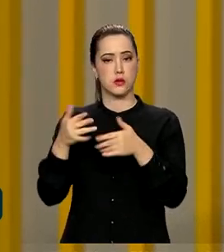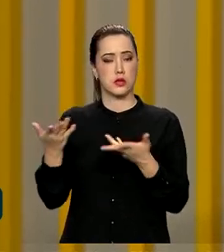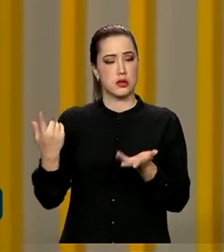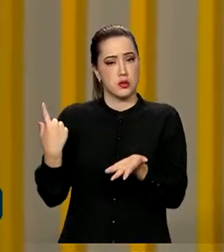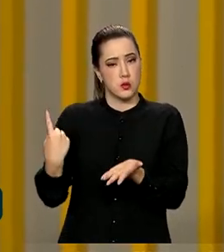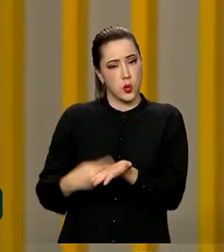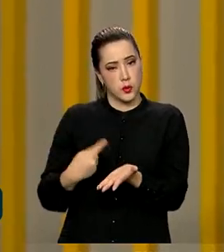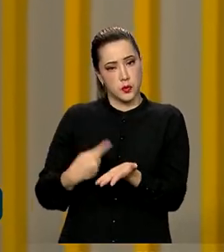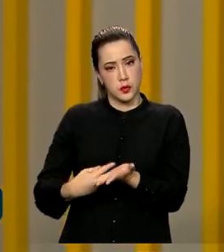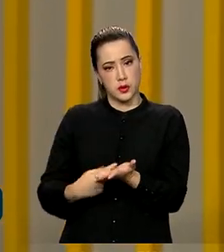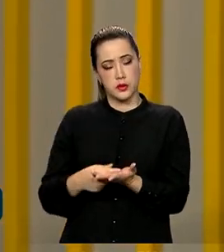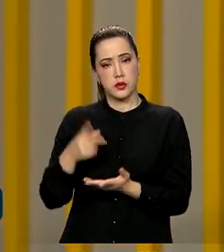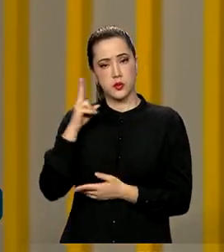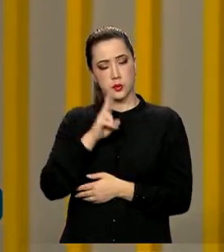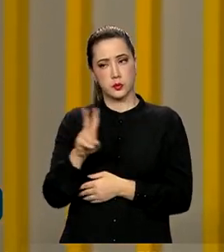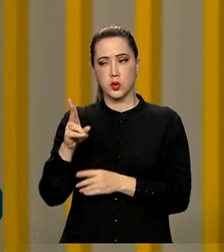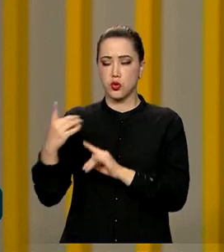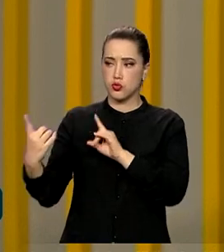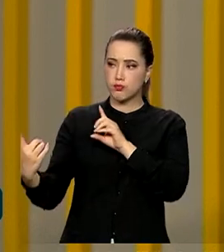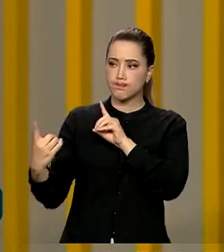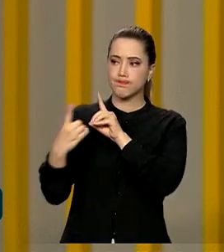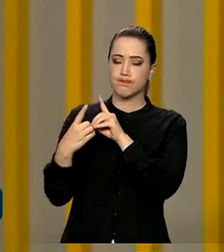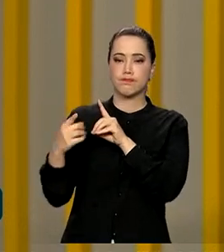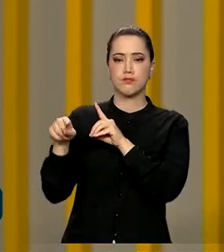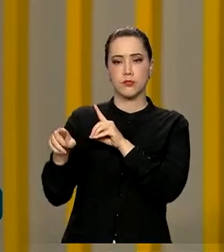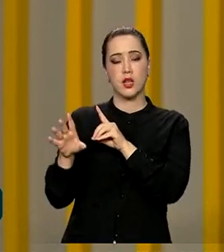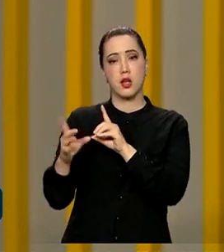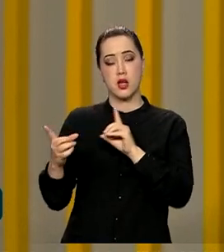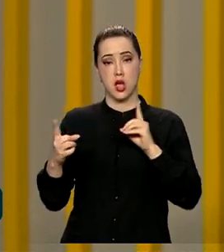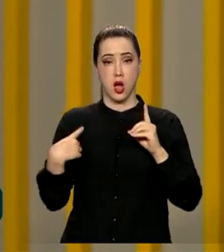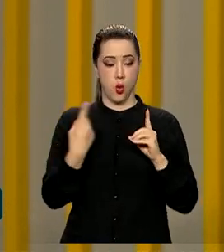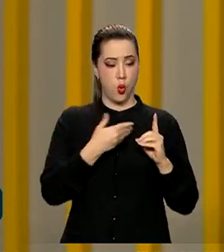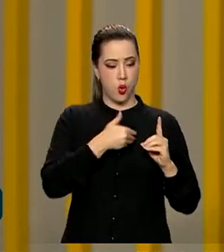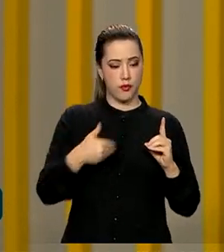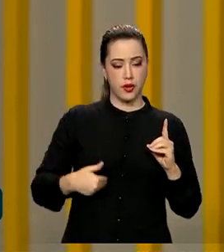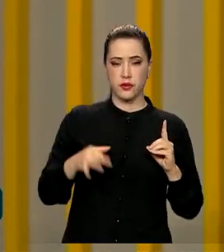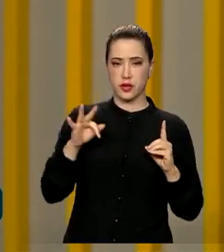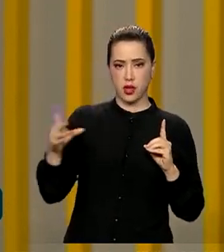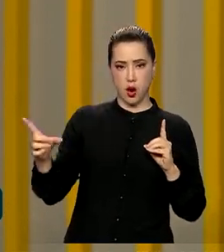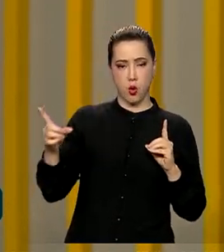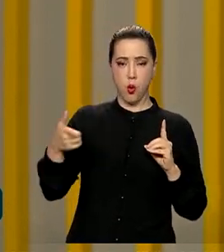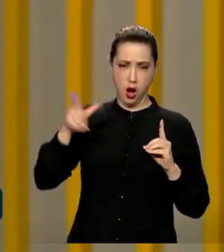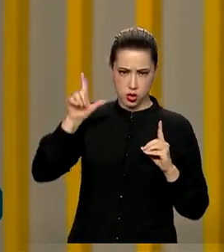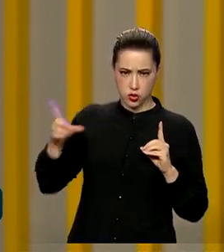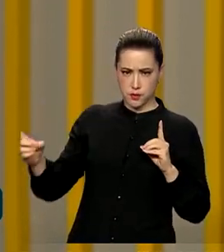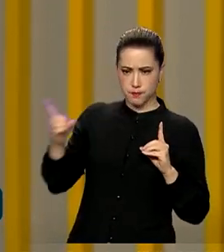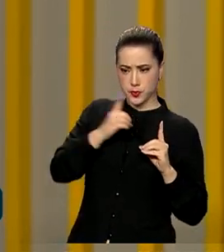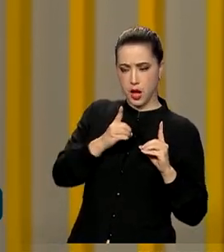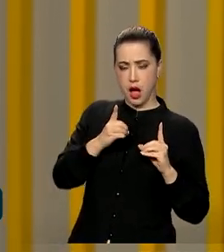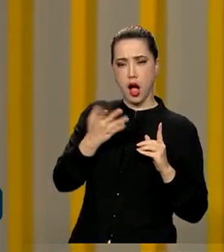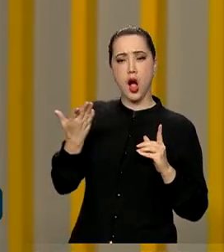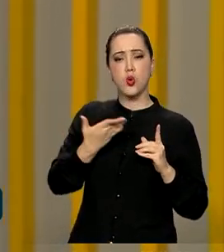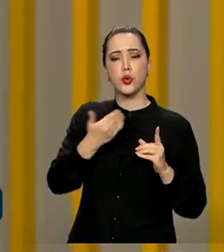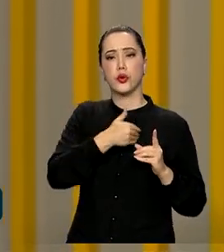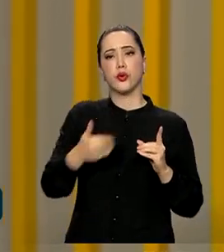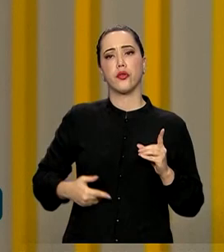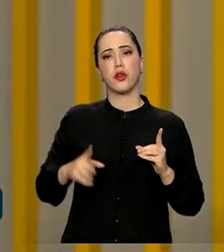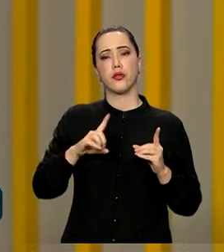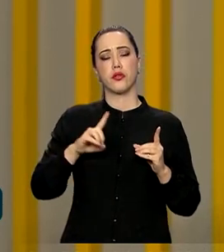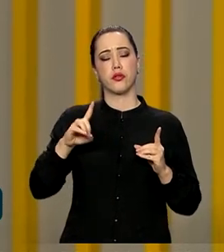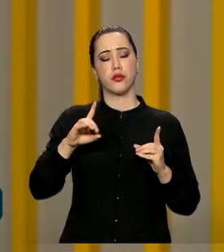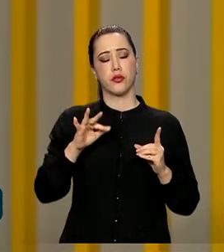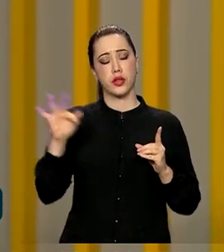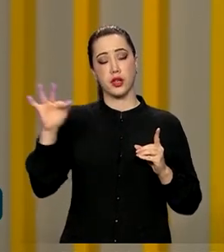compromisso de fazer o atendimento na ponta. Então, uma coisa diferente, uma coisa nova. Nós temos aqui, como eu disse,